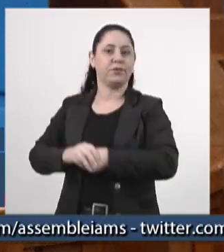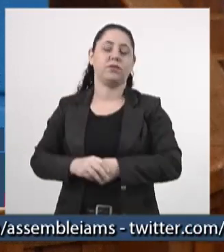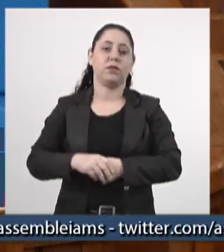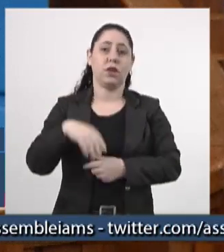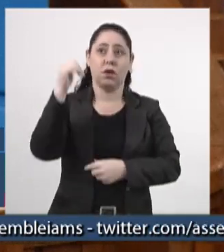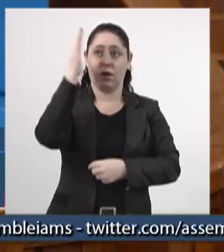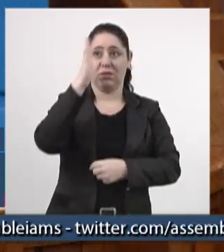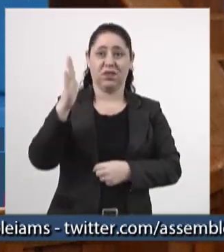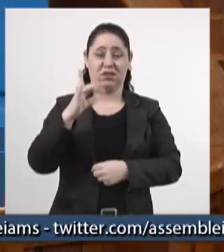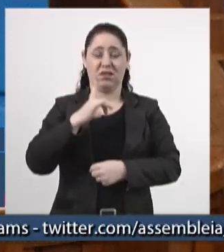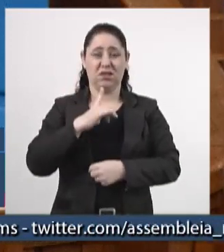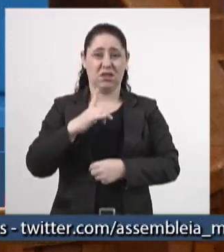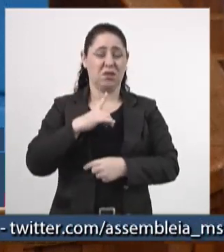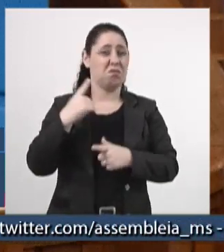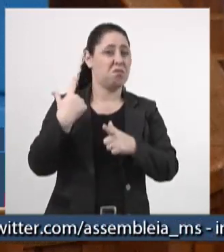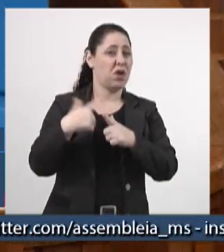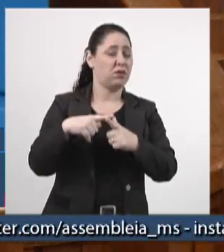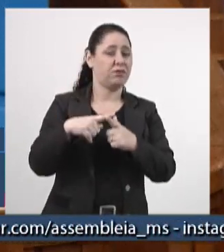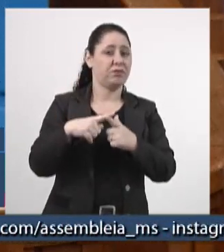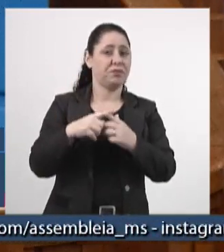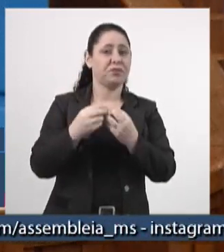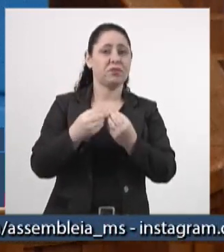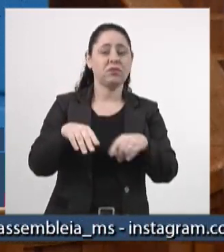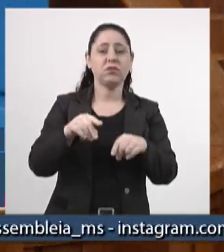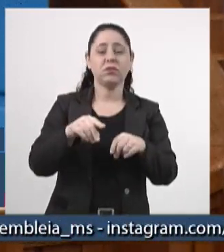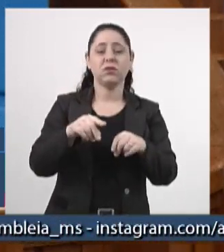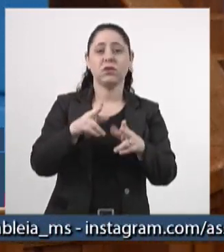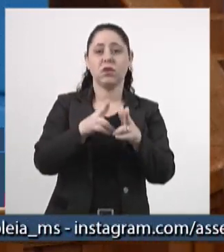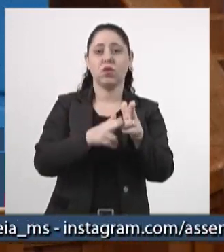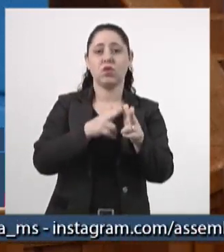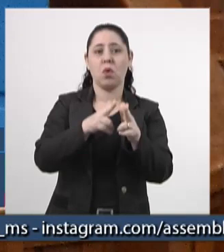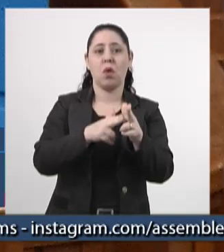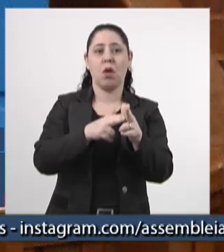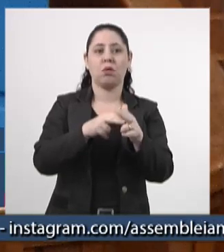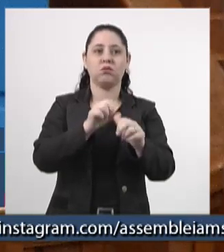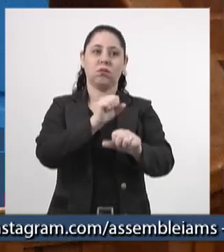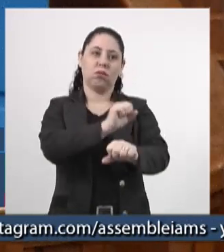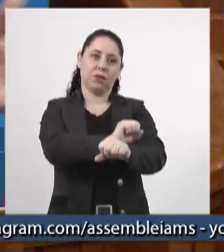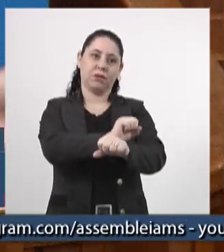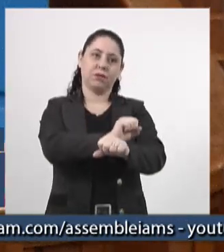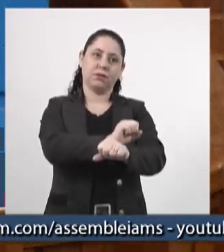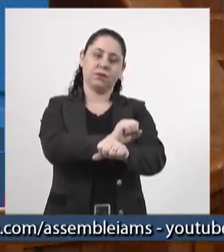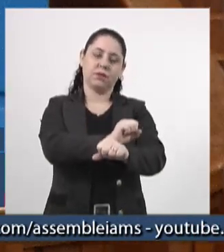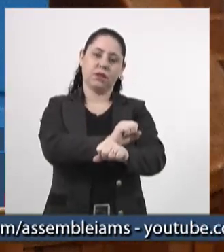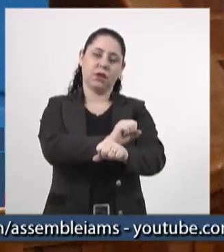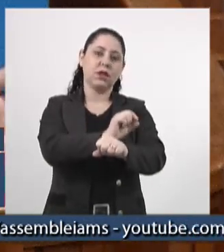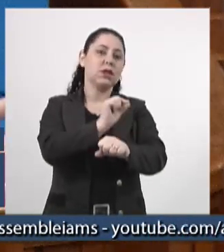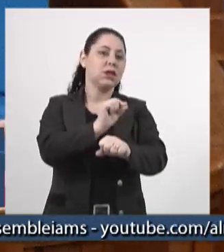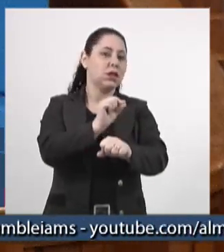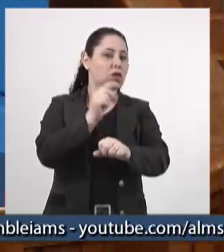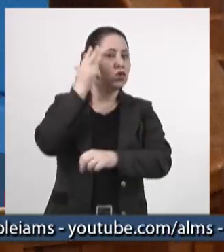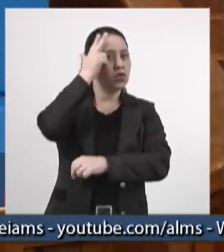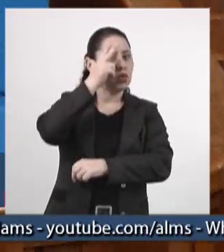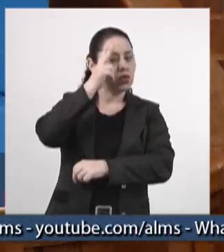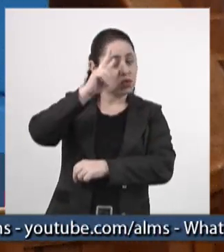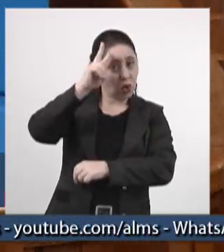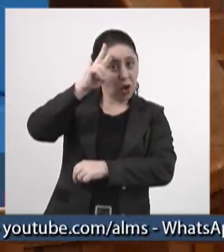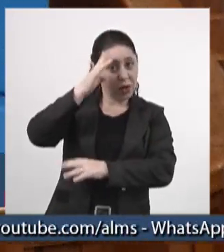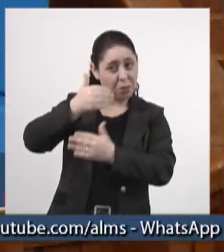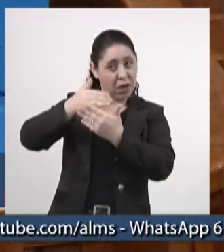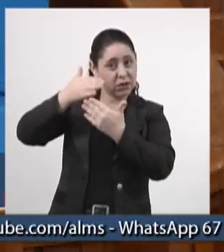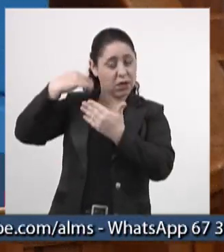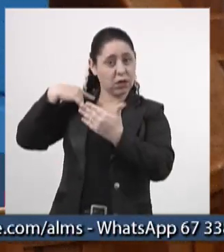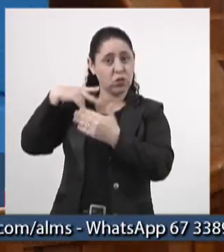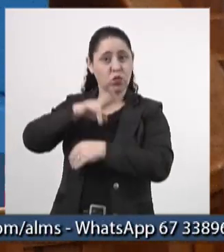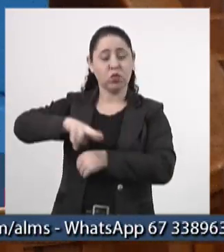amaga o fato de nós termos desmontado essa ferrovia que historicamente serviu ao Estado do Mato Grosso